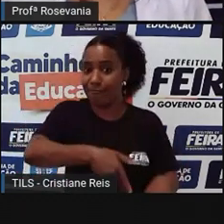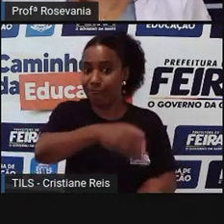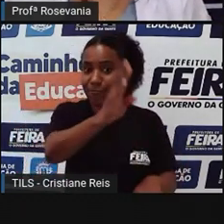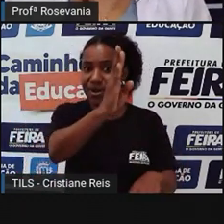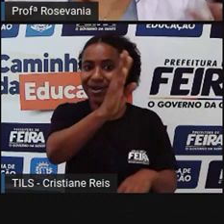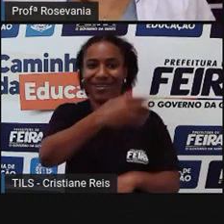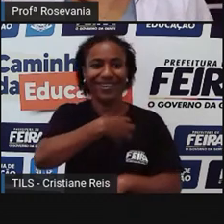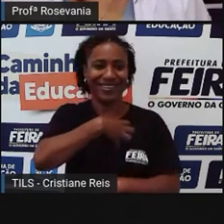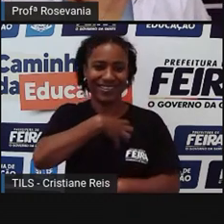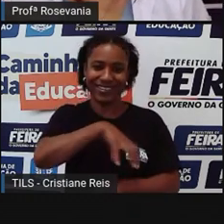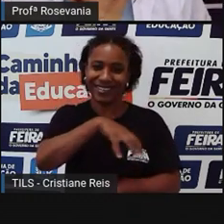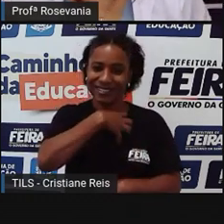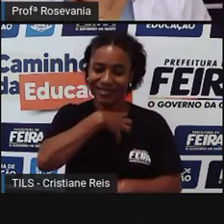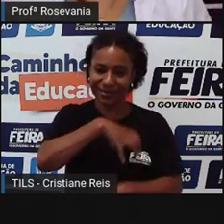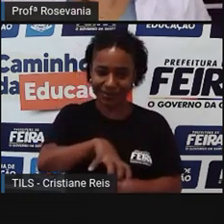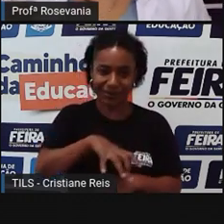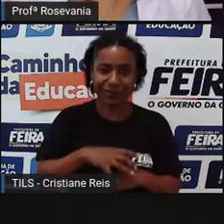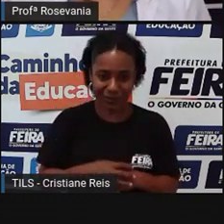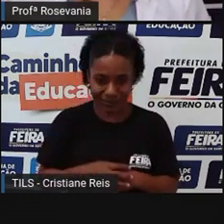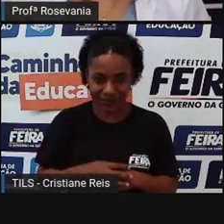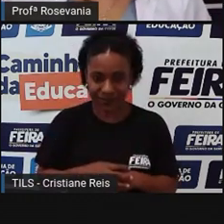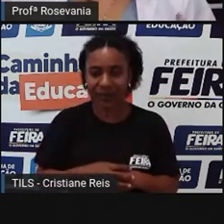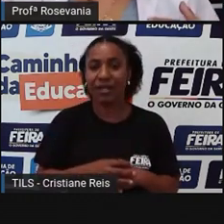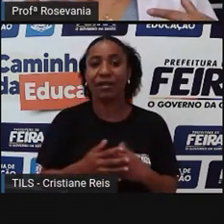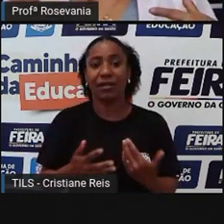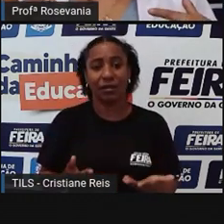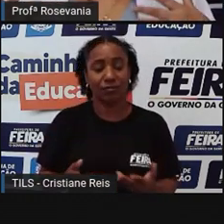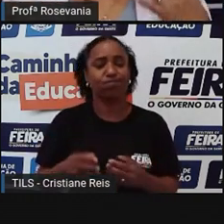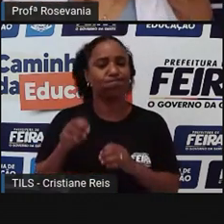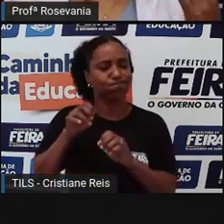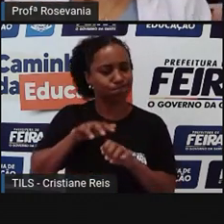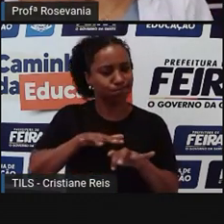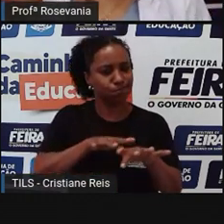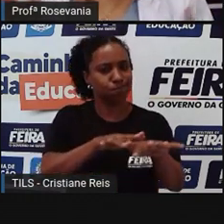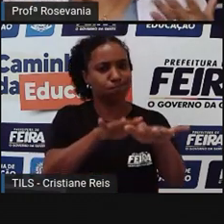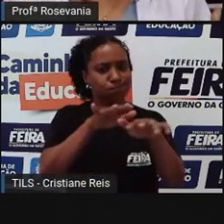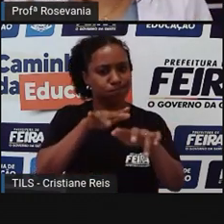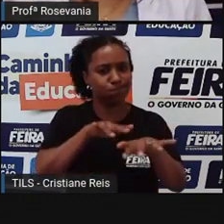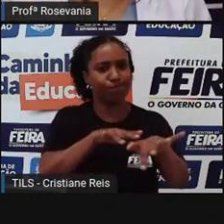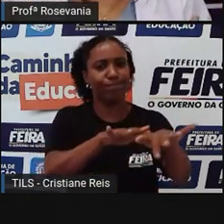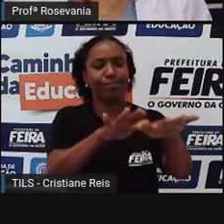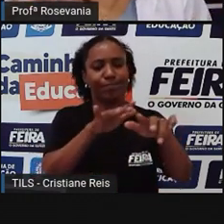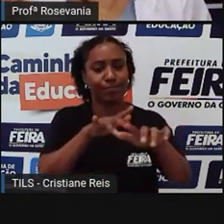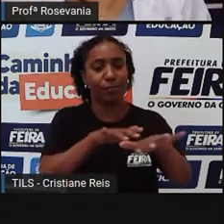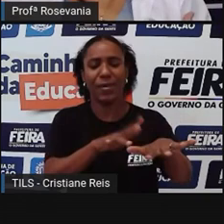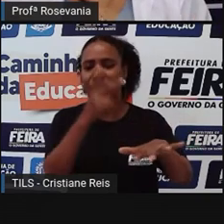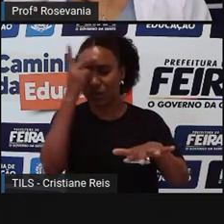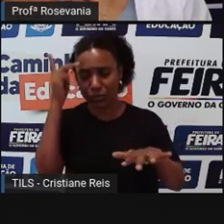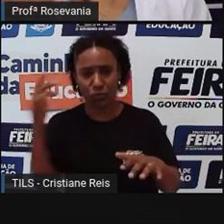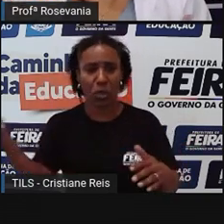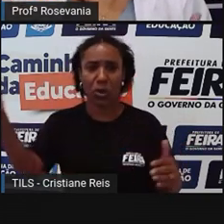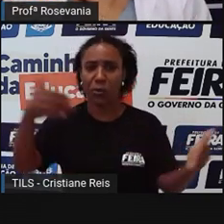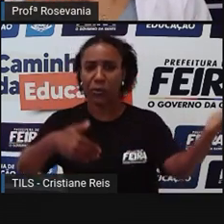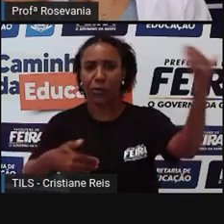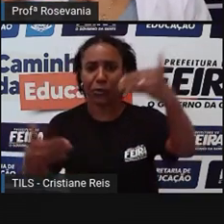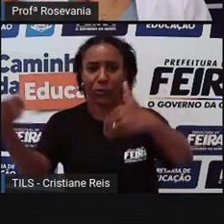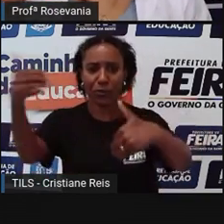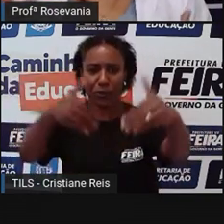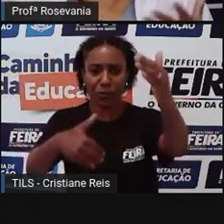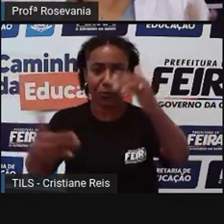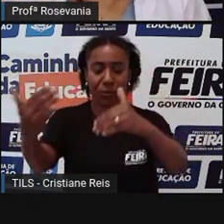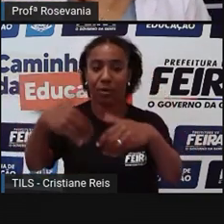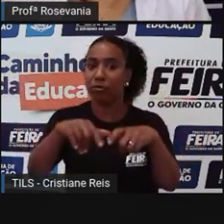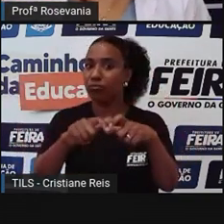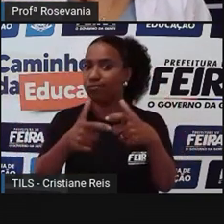formando ali uma aglomeração de pessoas, e depois, né, isso foi evoluindo tanto esse comércio, essa parada,